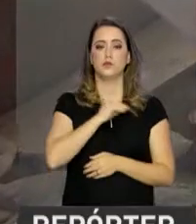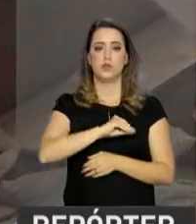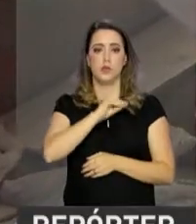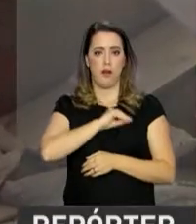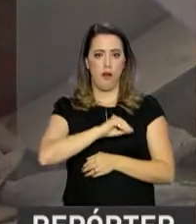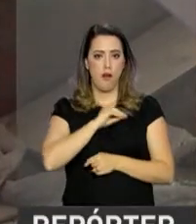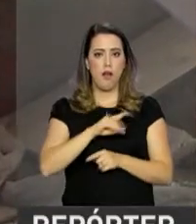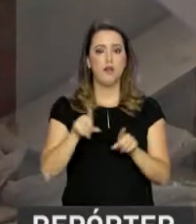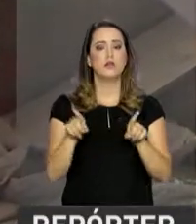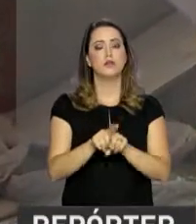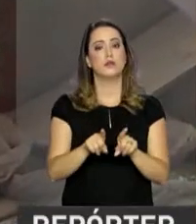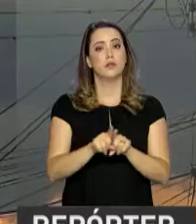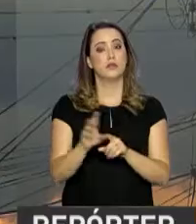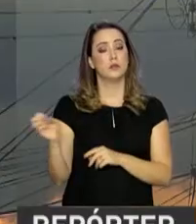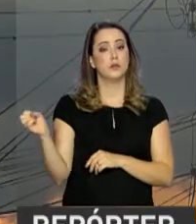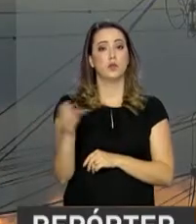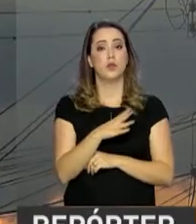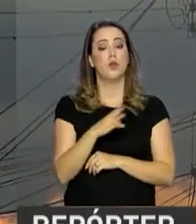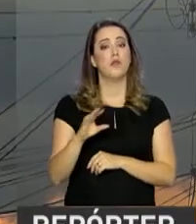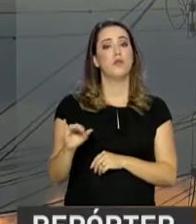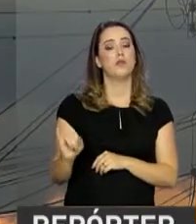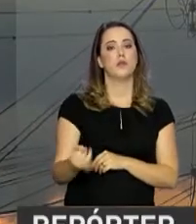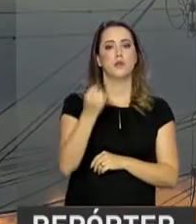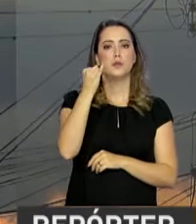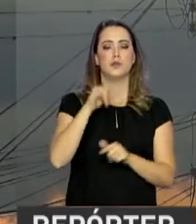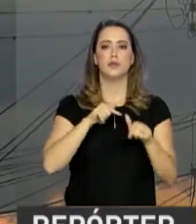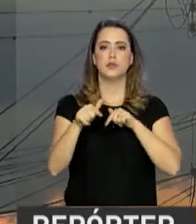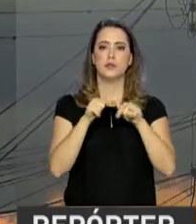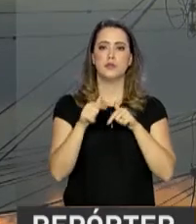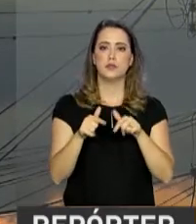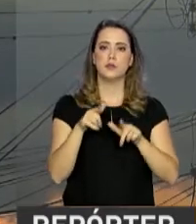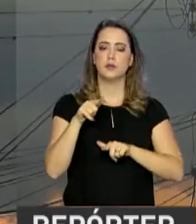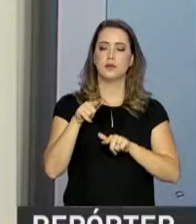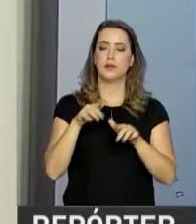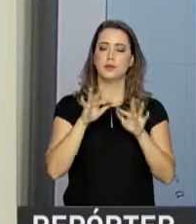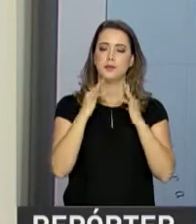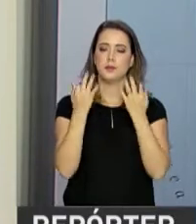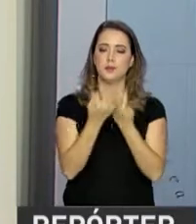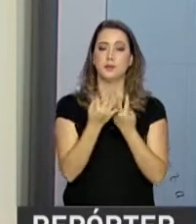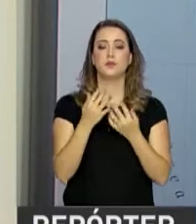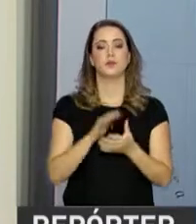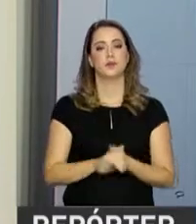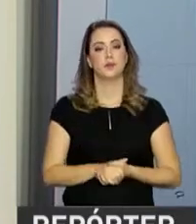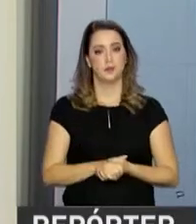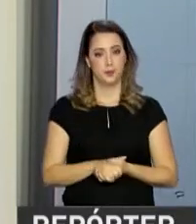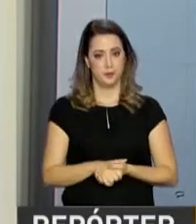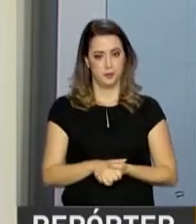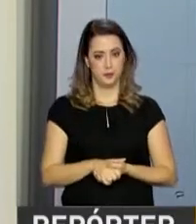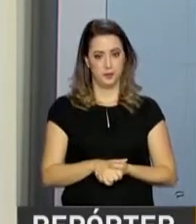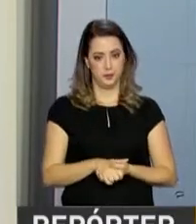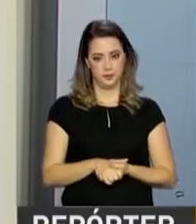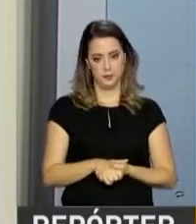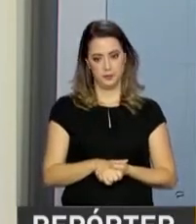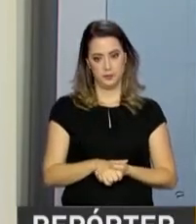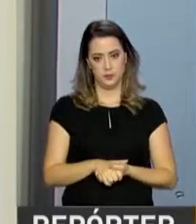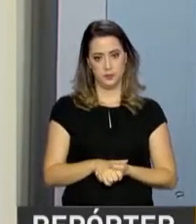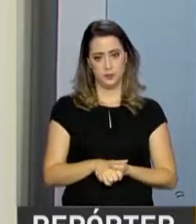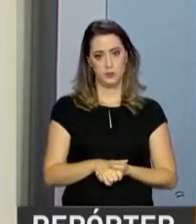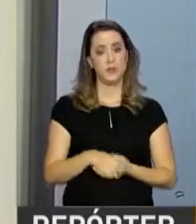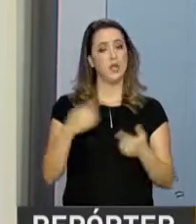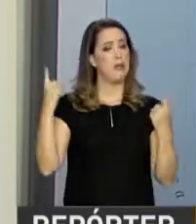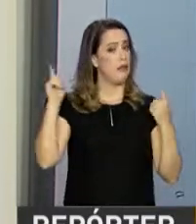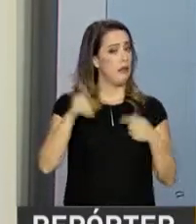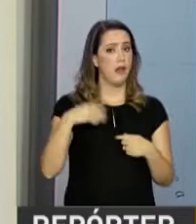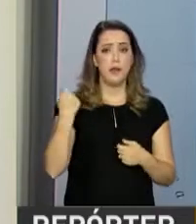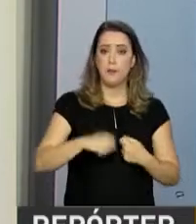e novas oportunidades de trabalho para as famílias atendidas pelo programa. É fundamental ter em qualquer lugar que você mora, não